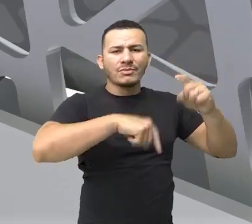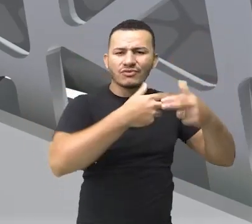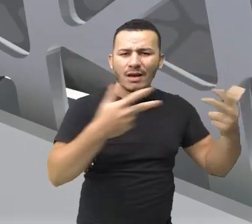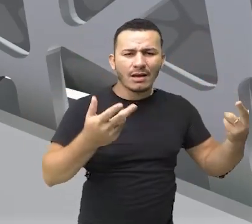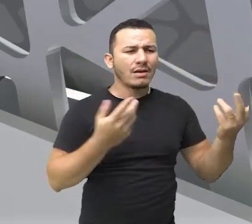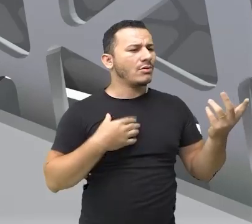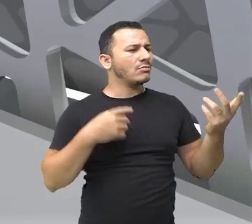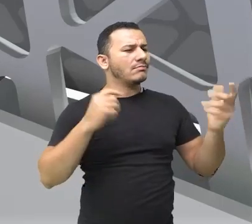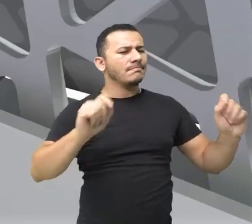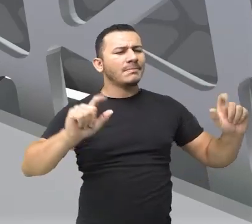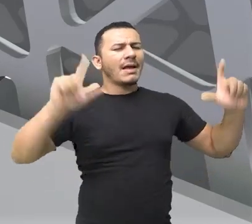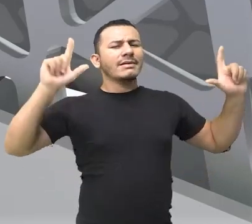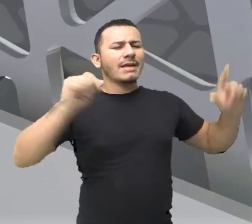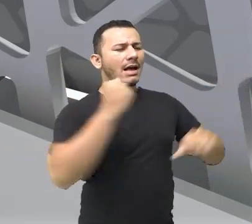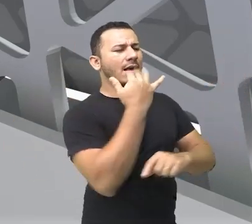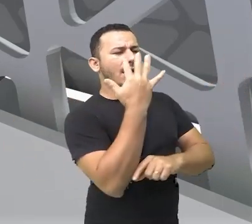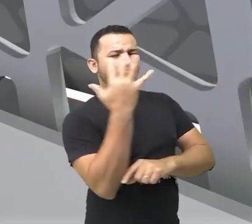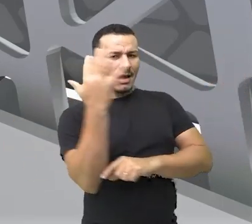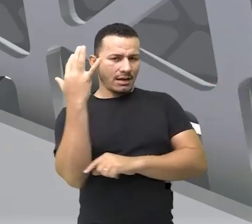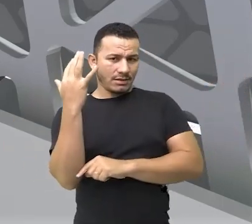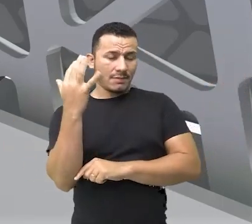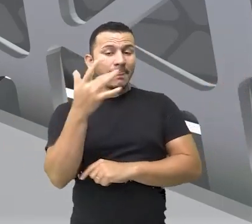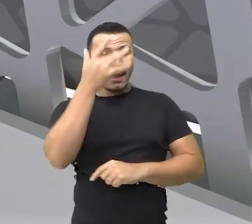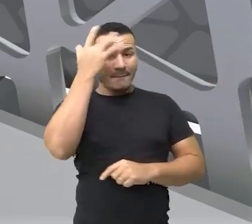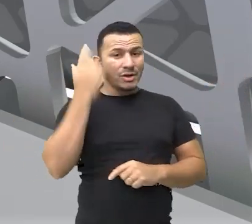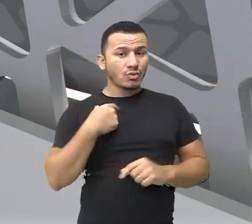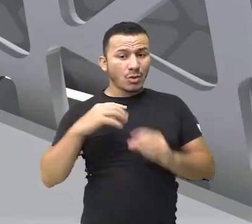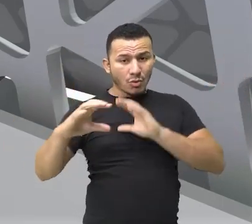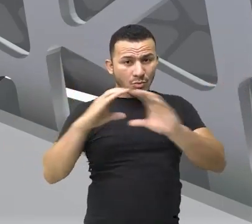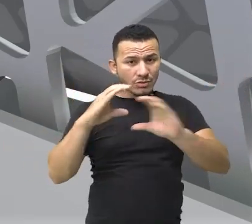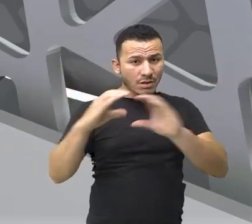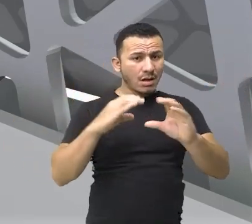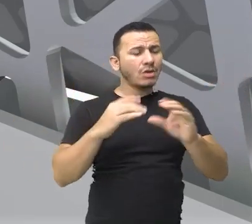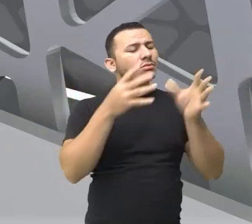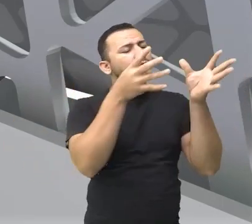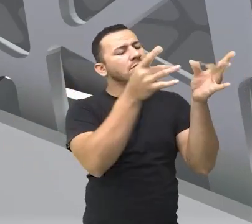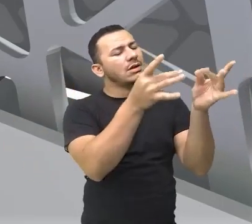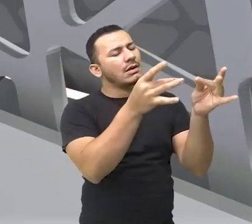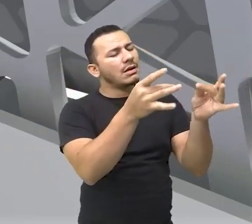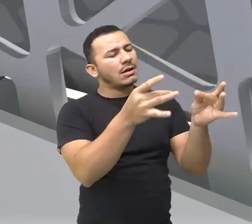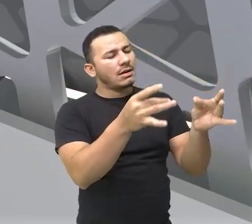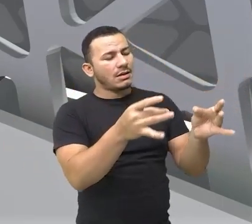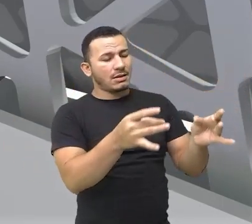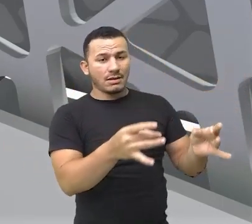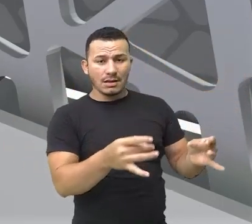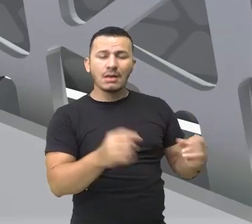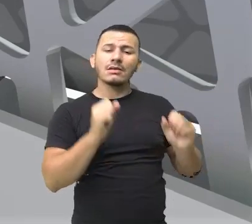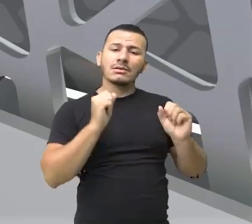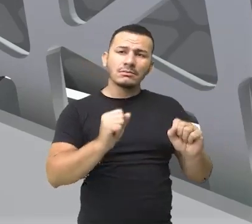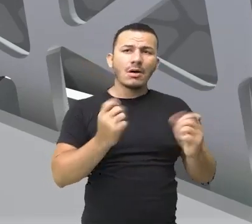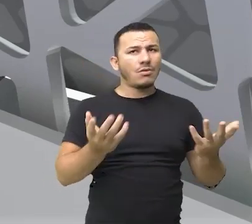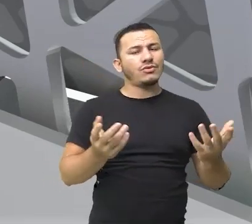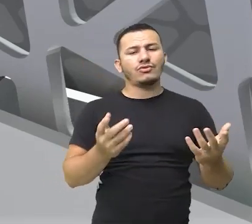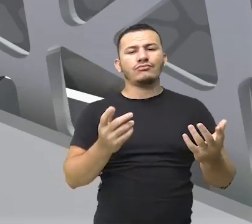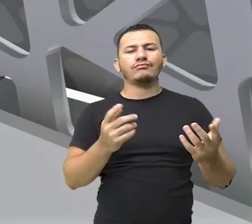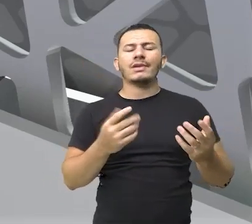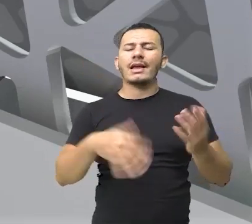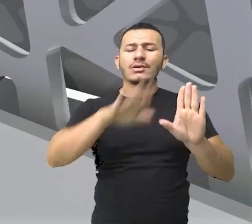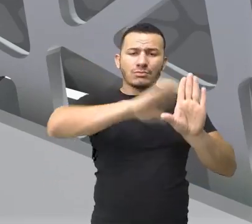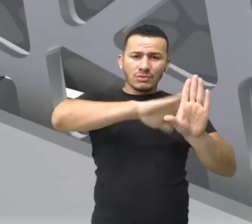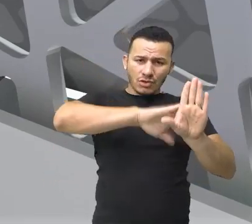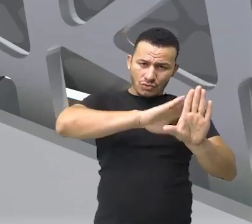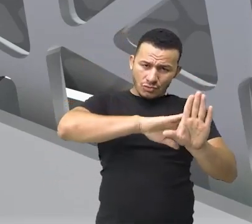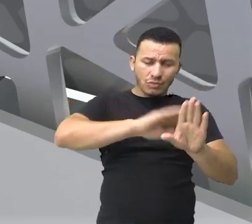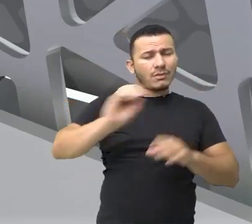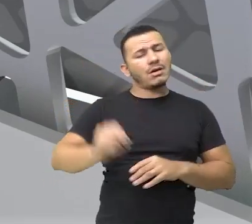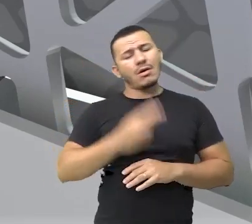paisagem para a pessoa com quem nós estamos nos comunicando. E essa descrição, vocês viram que ela pode ser feita de maneira subjetiva